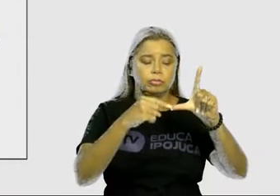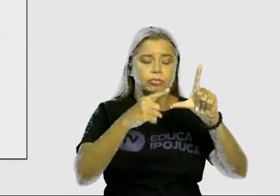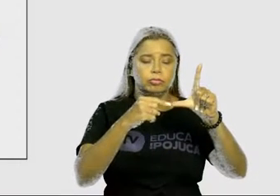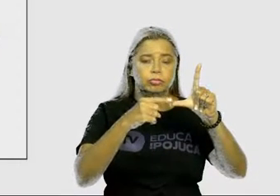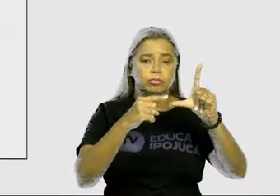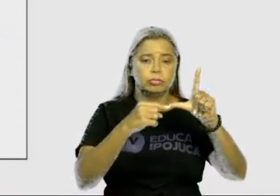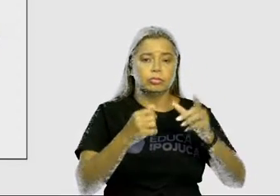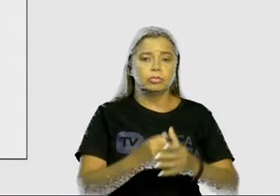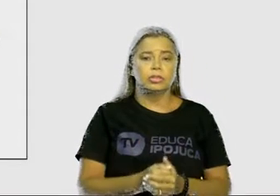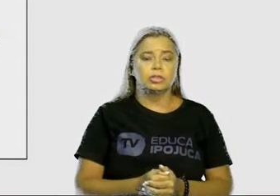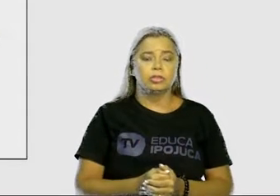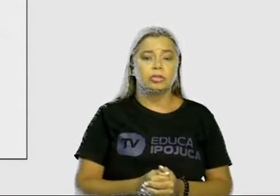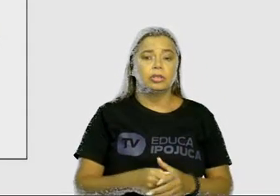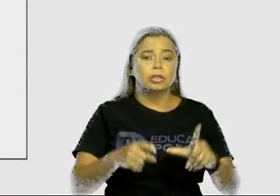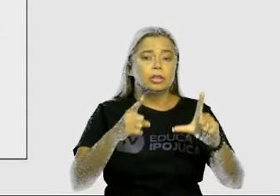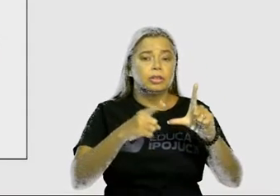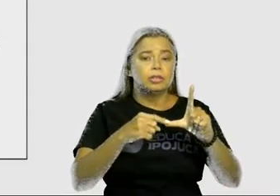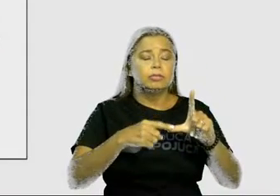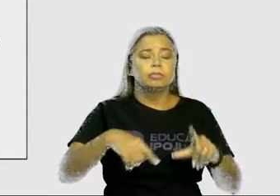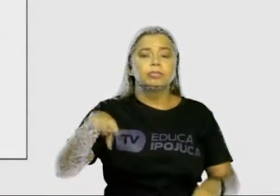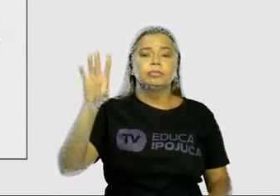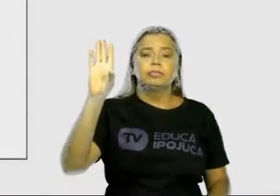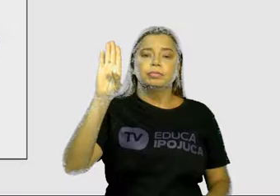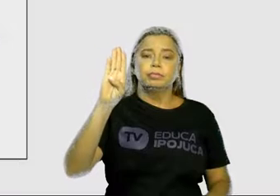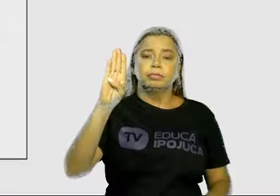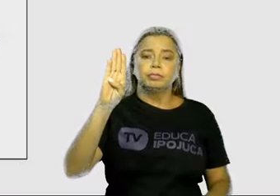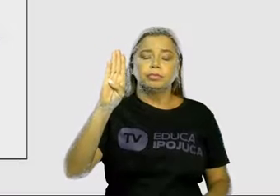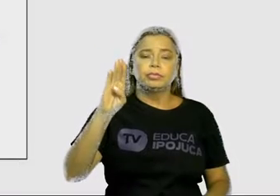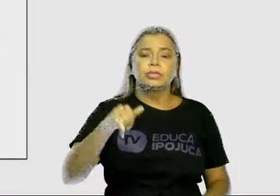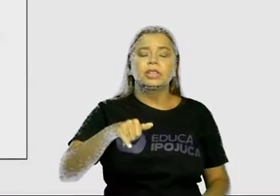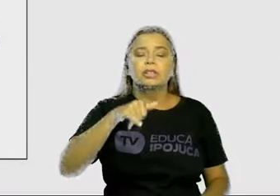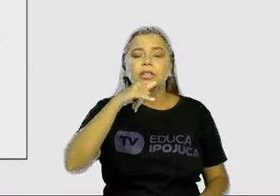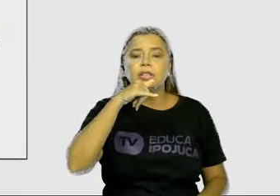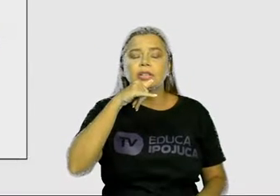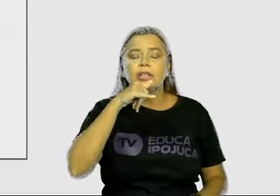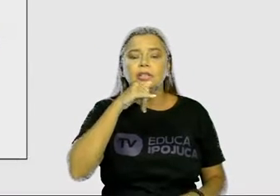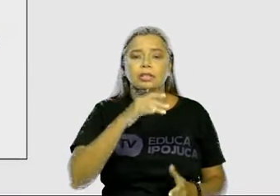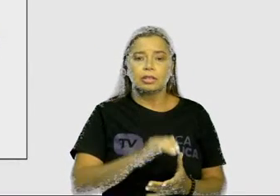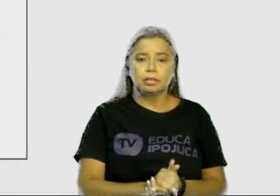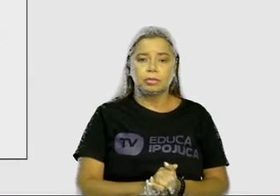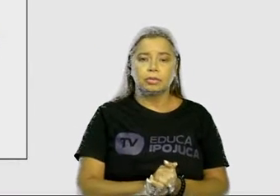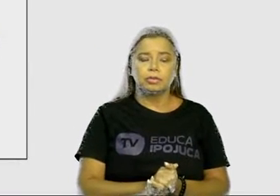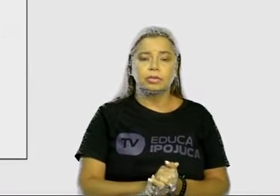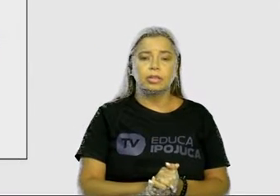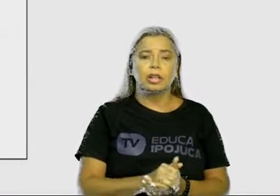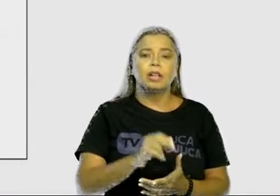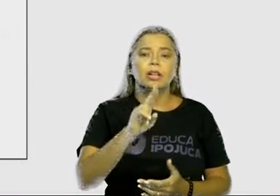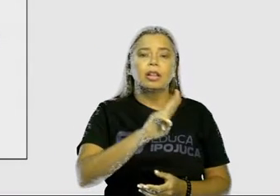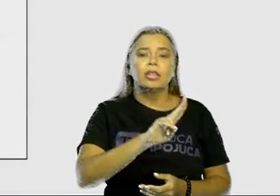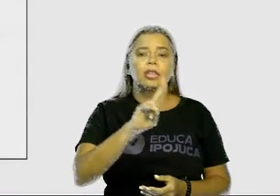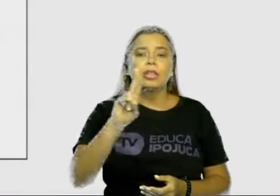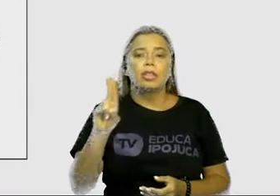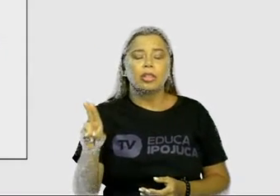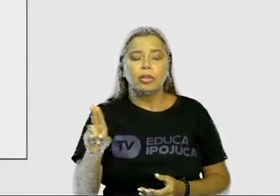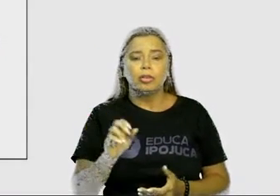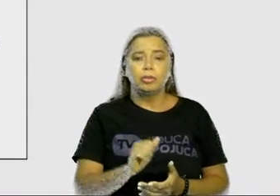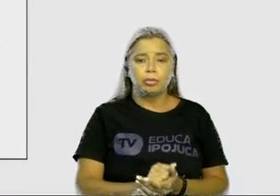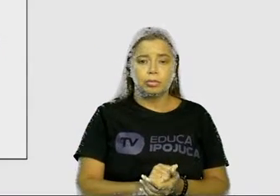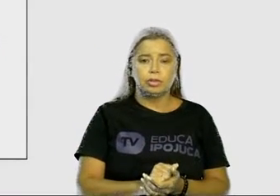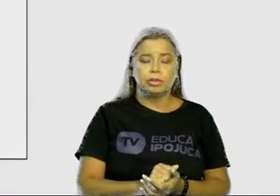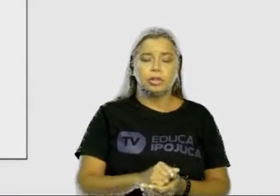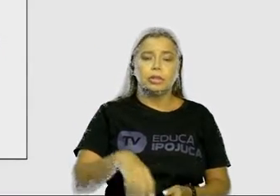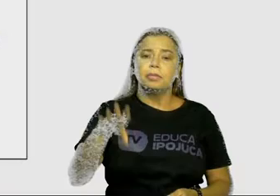A letra B, como no exemplo aqui, som de B. O nome da letra vai ser B.